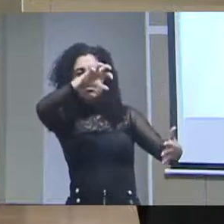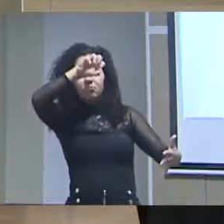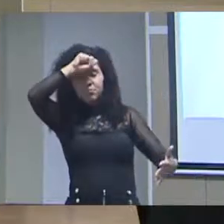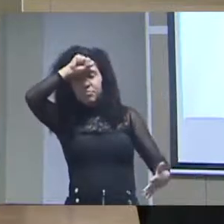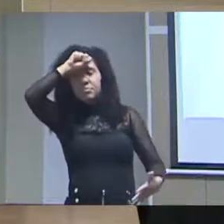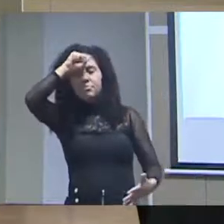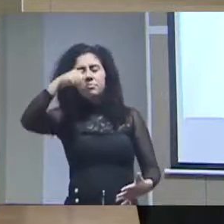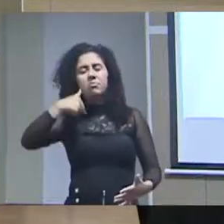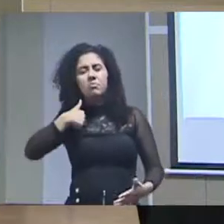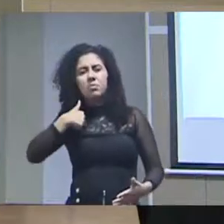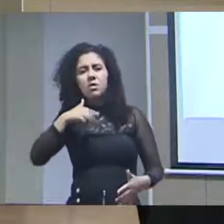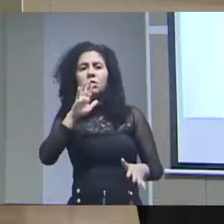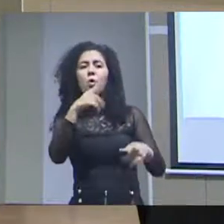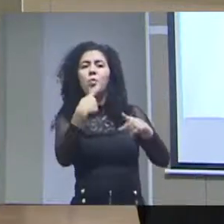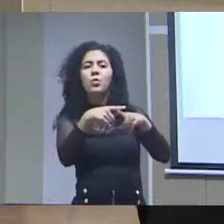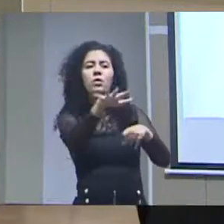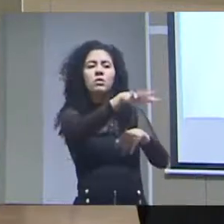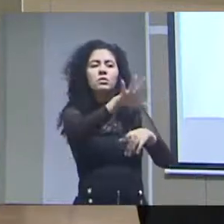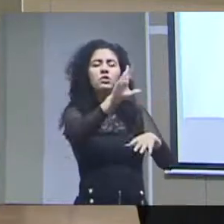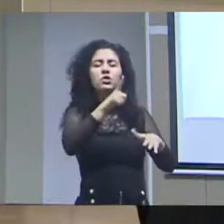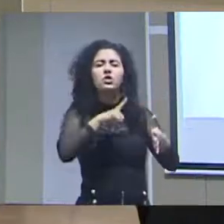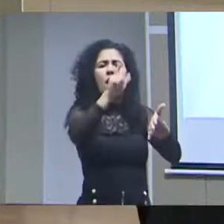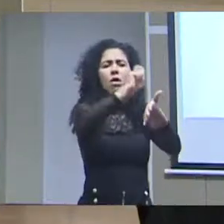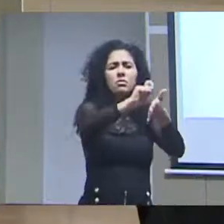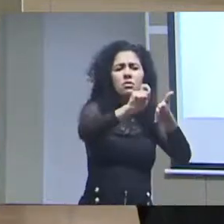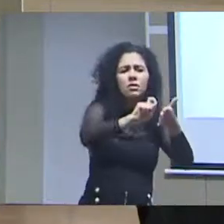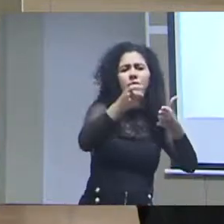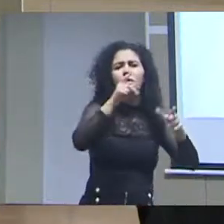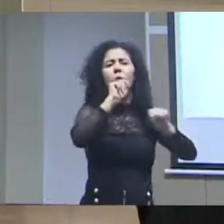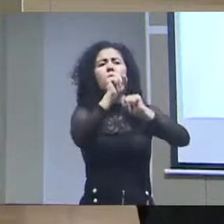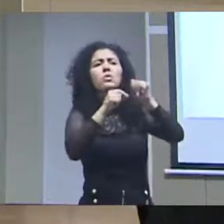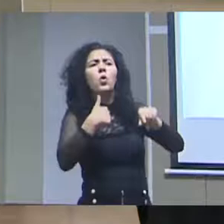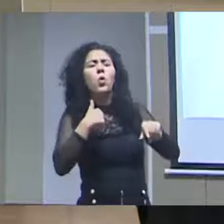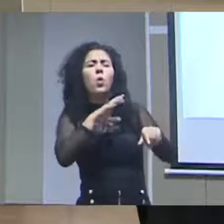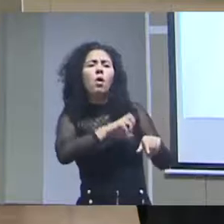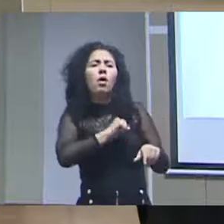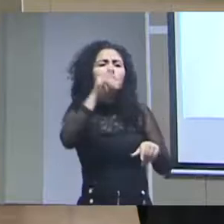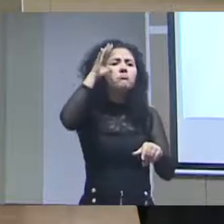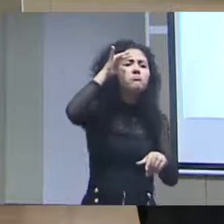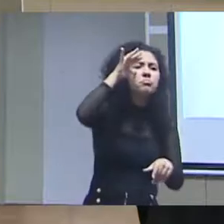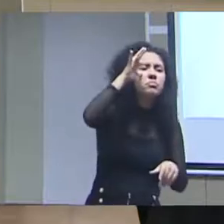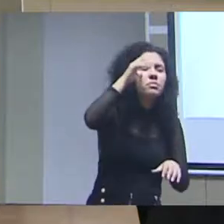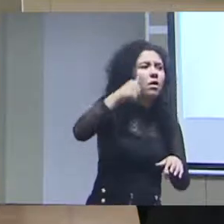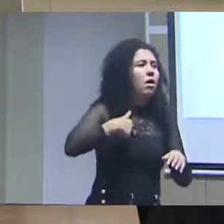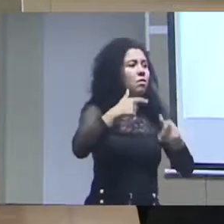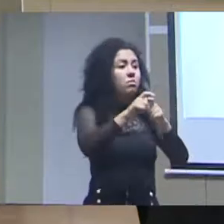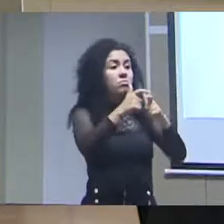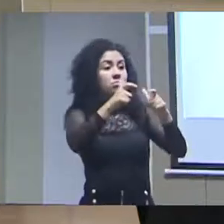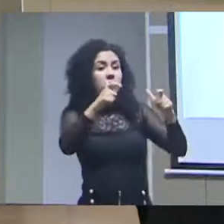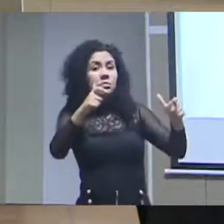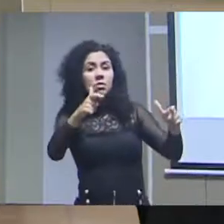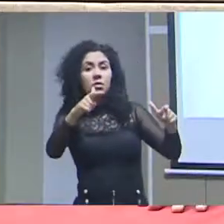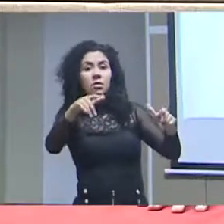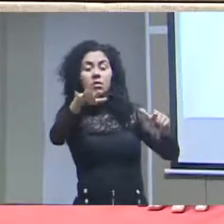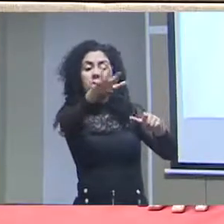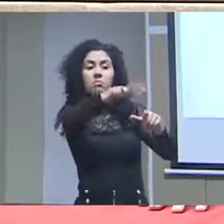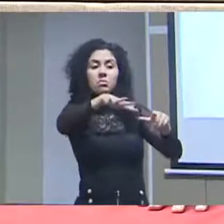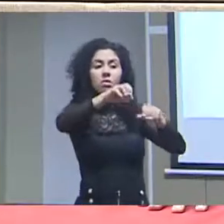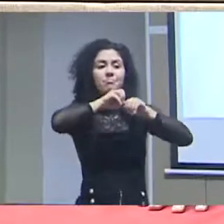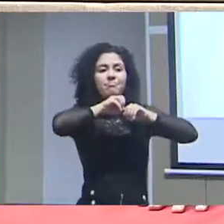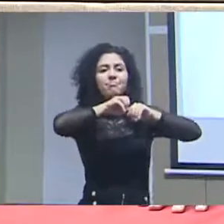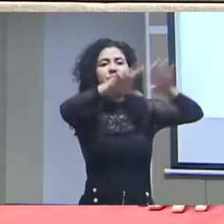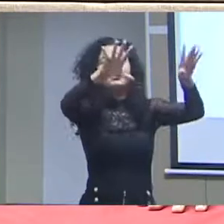melhor, porque eles já escreveram o que eles gostariam de ver sobre aqueles dados, e eu amplio aquilo para toda a sociedade.